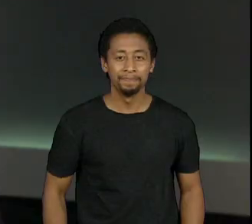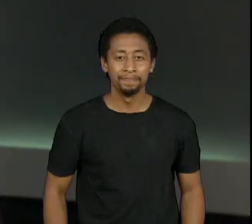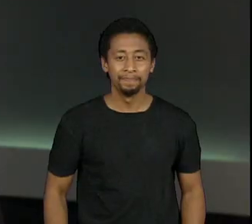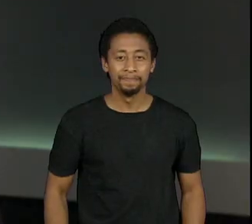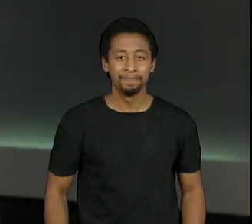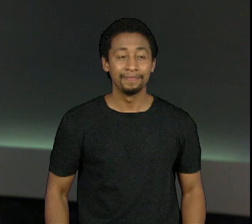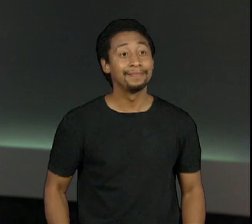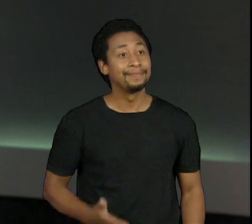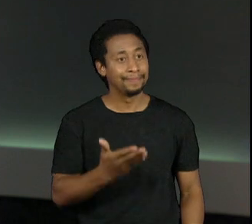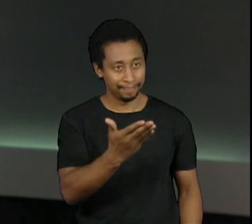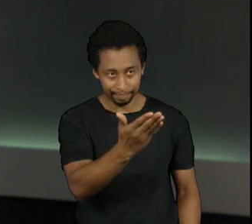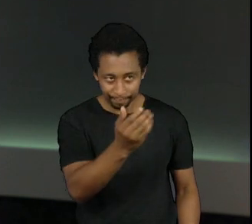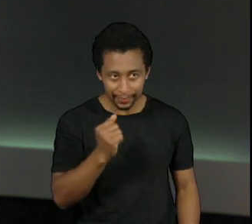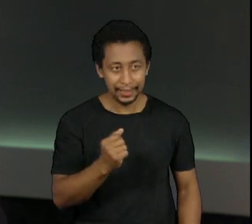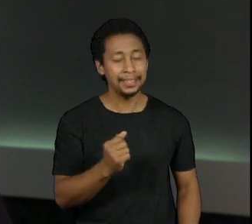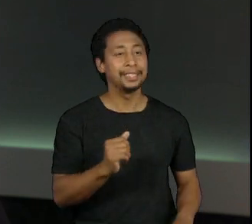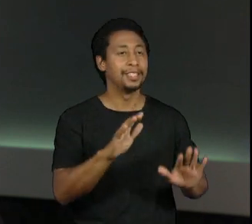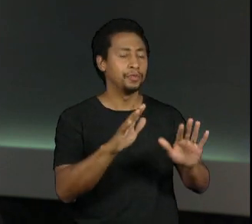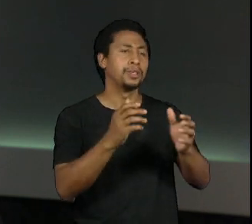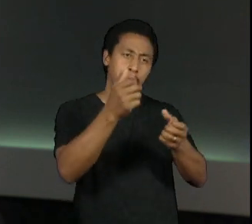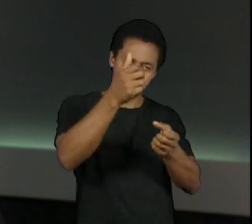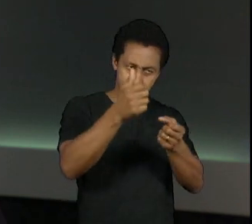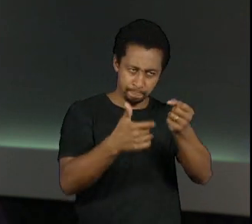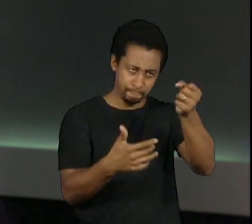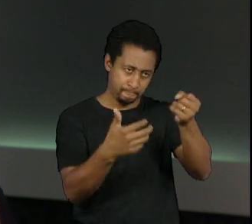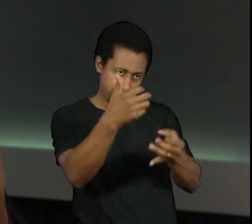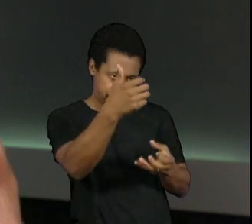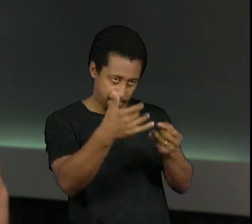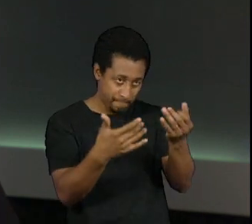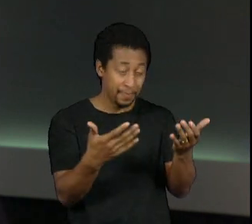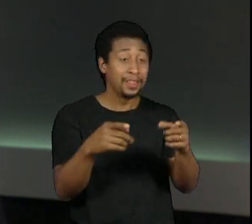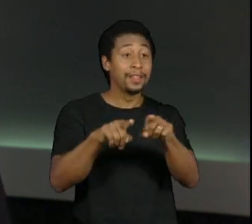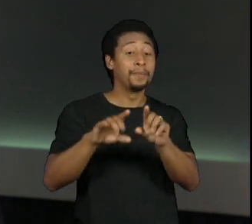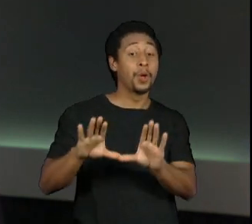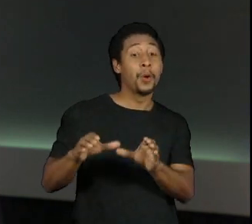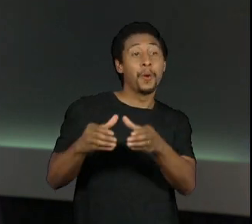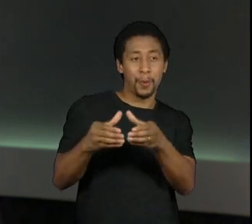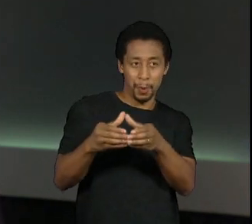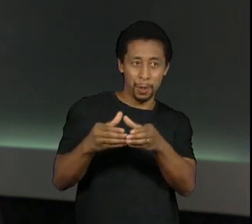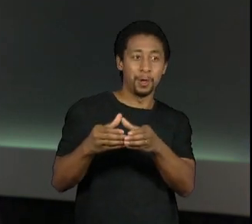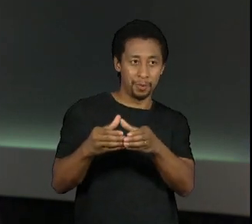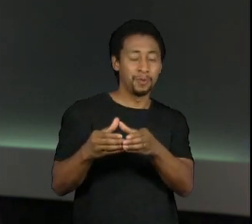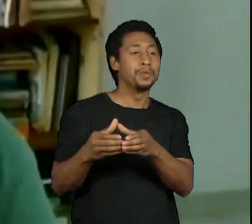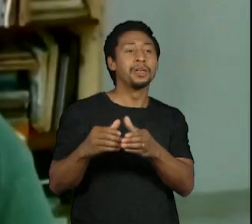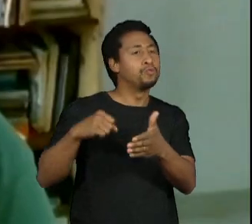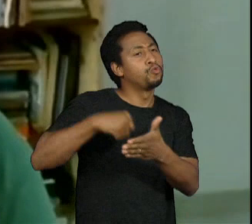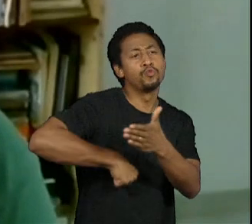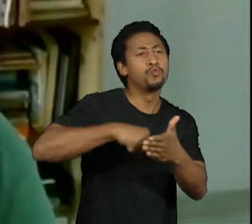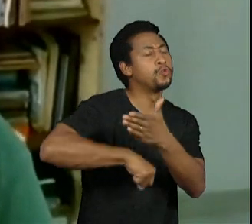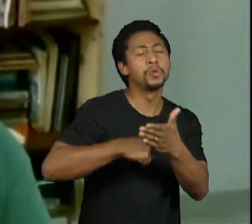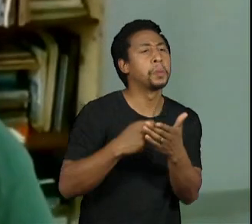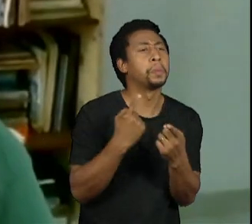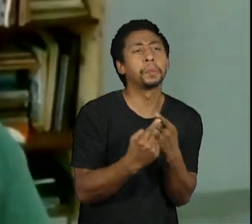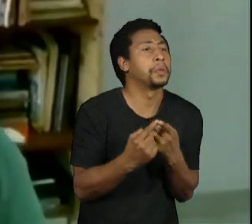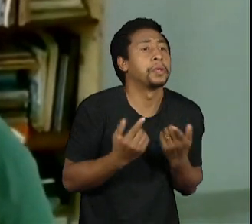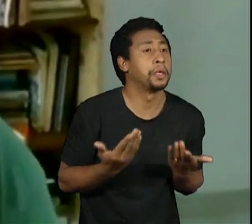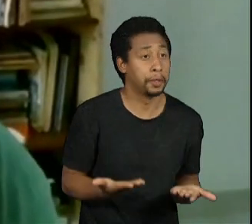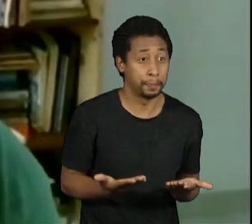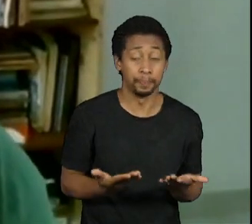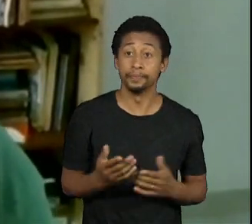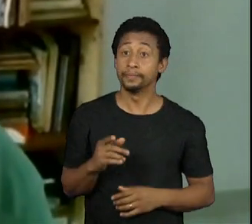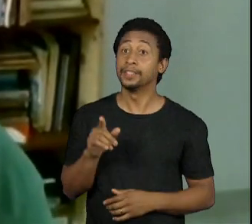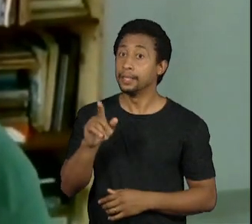Francisco, pelo que você e os Guardiões da Vida lutam? Ele